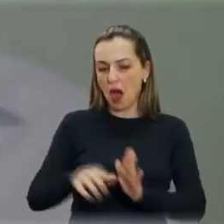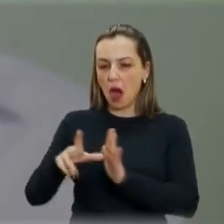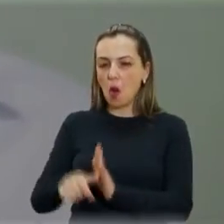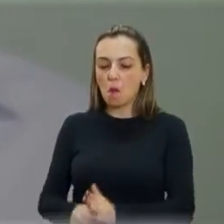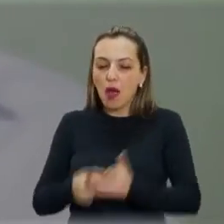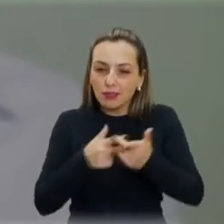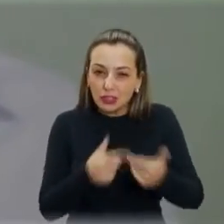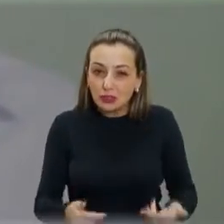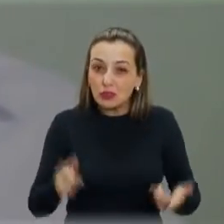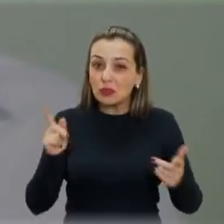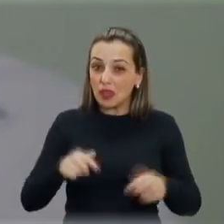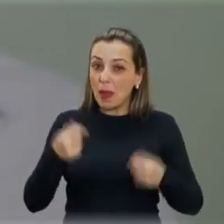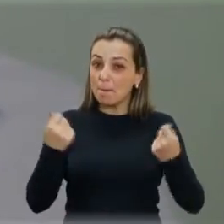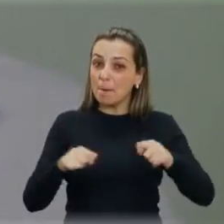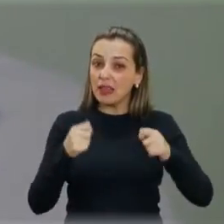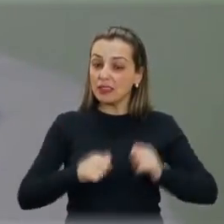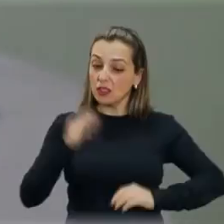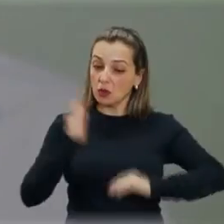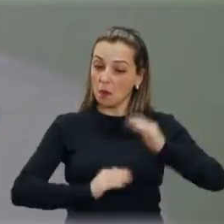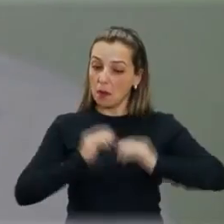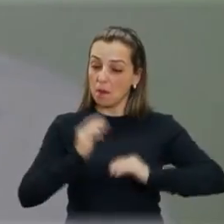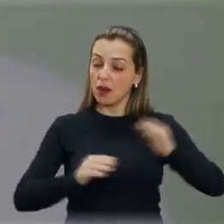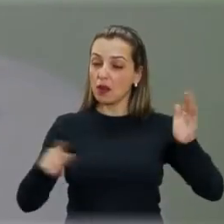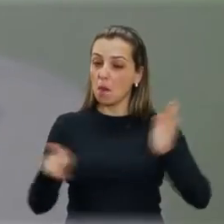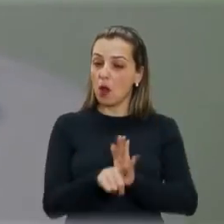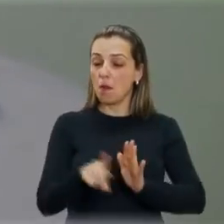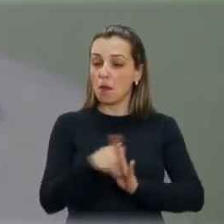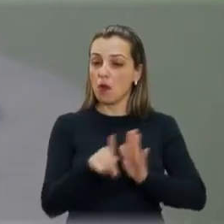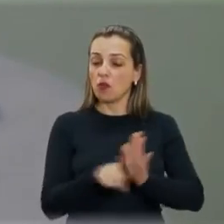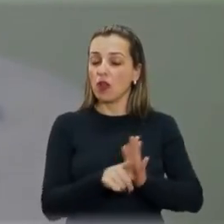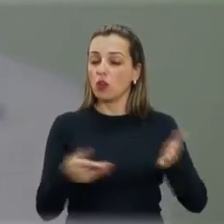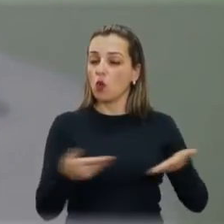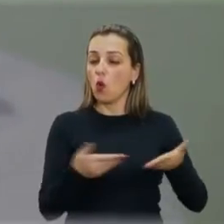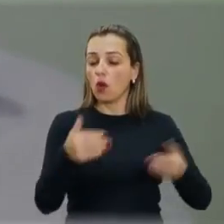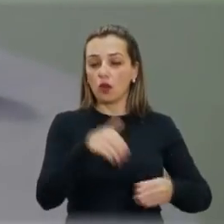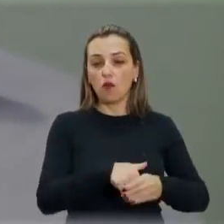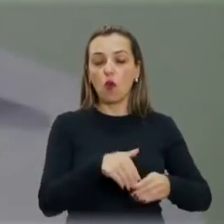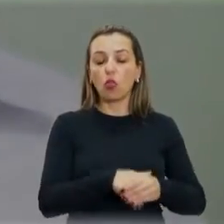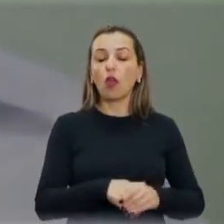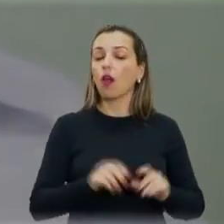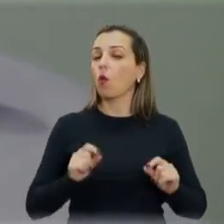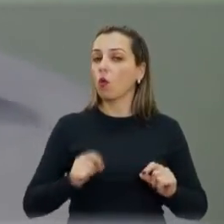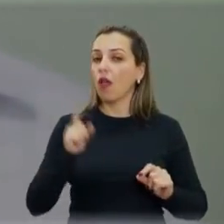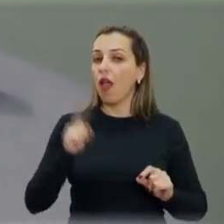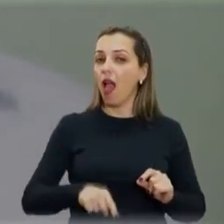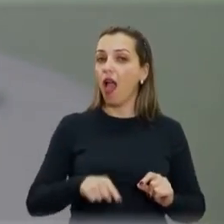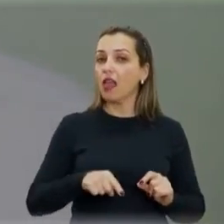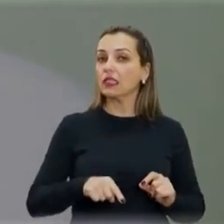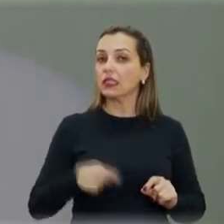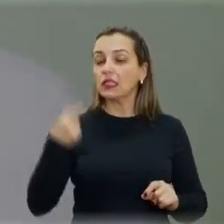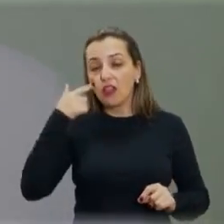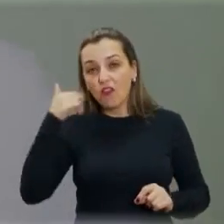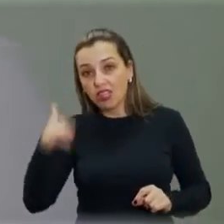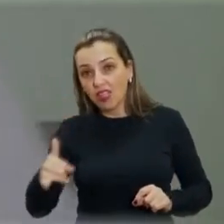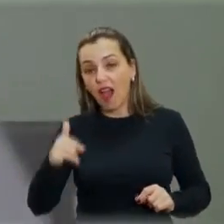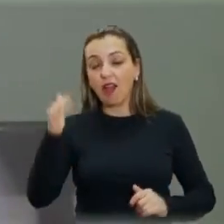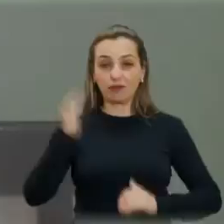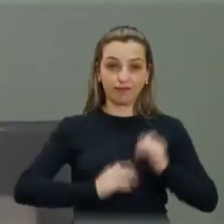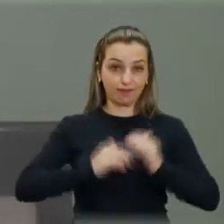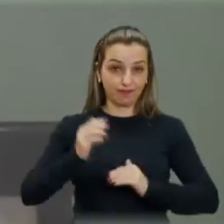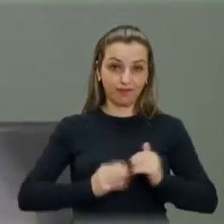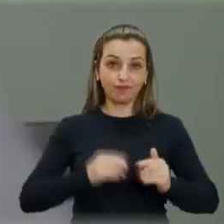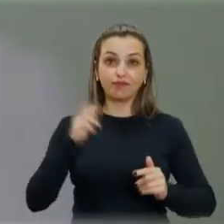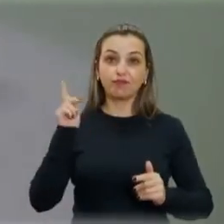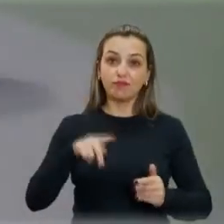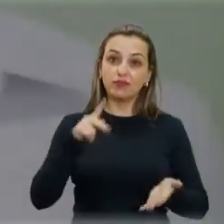aí, numa ação aí desse projeto que vai ser votado nessa casa hoje. E da gente coibir esse tipo de ação, né? Porque, na realidade,